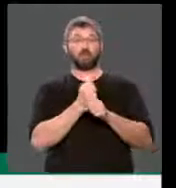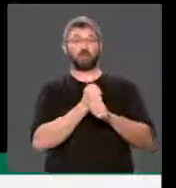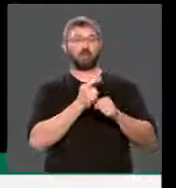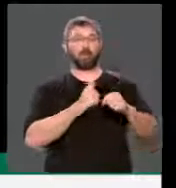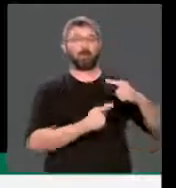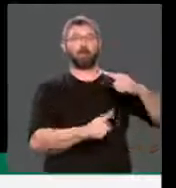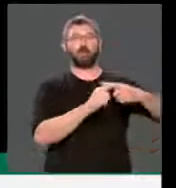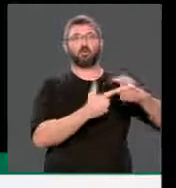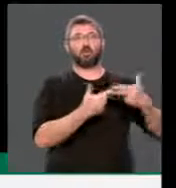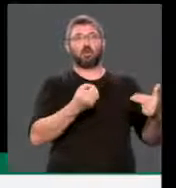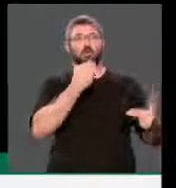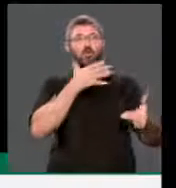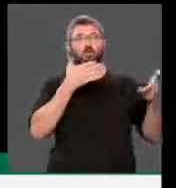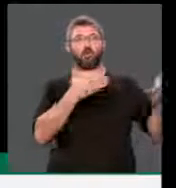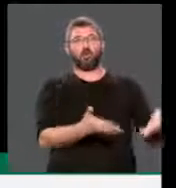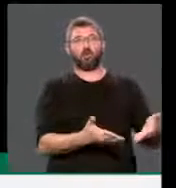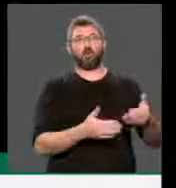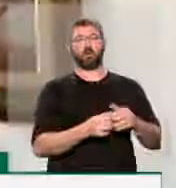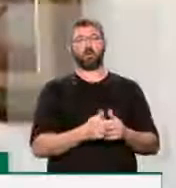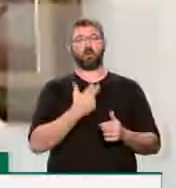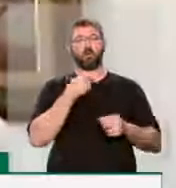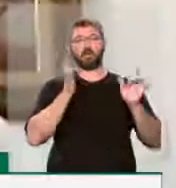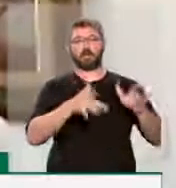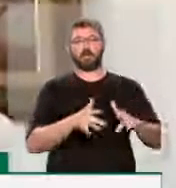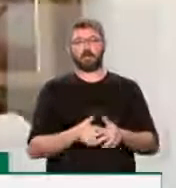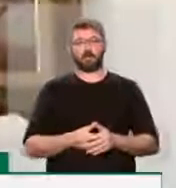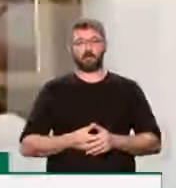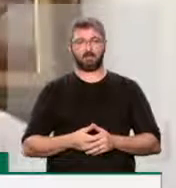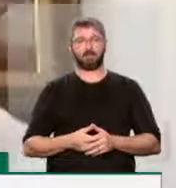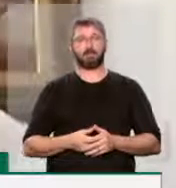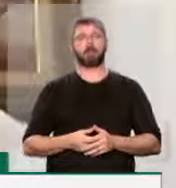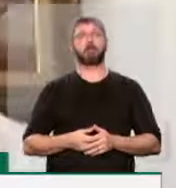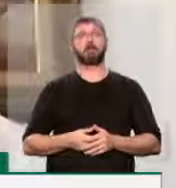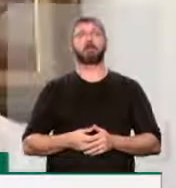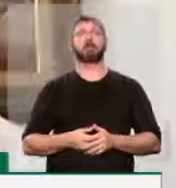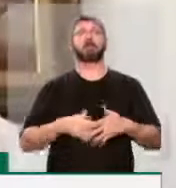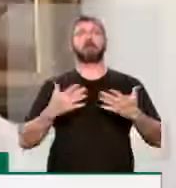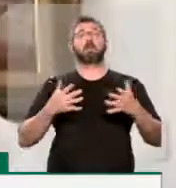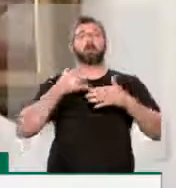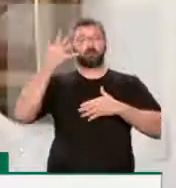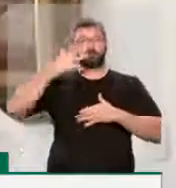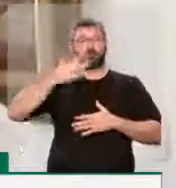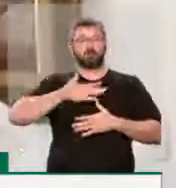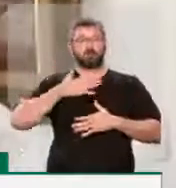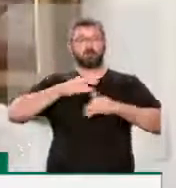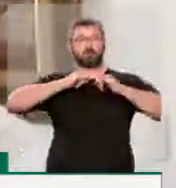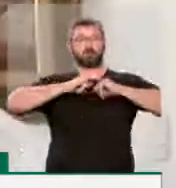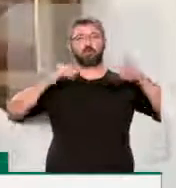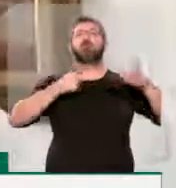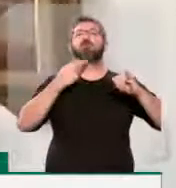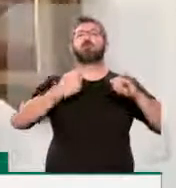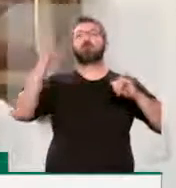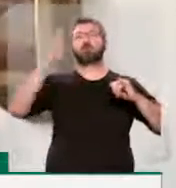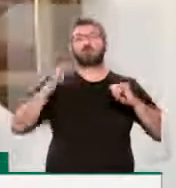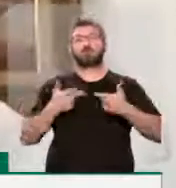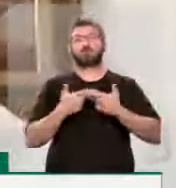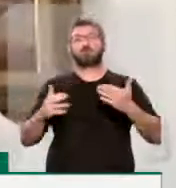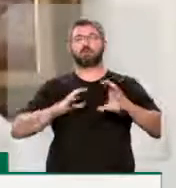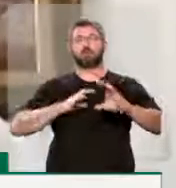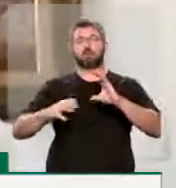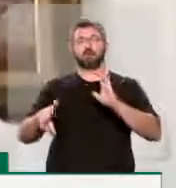positiva e que a gente não pode permitir esse abandono. Muito obrigado, senhor presidente. Eu peço que esse discurso possa ser divulgado nos órgãos de comunicação da